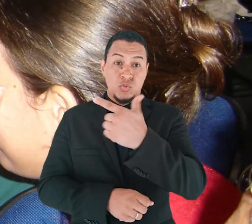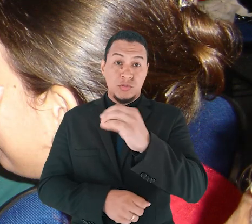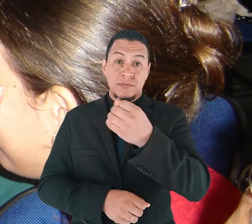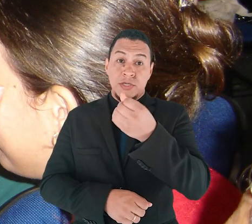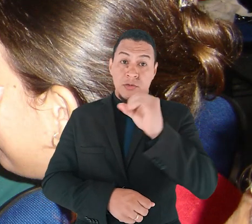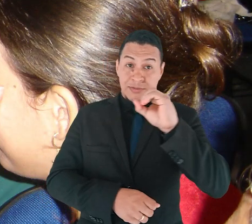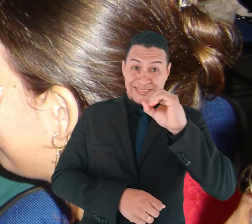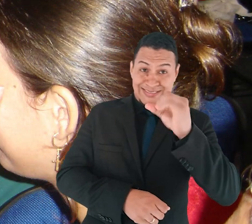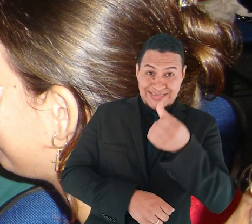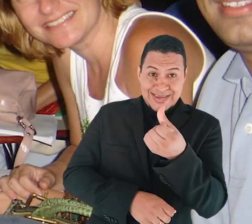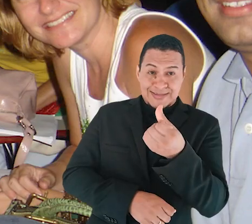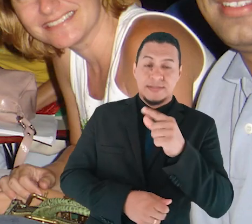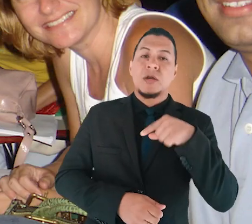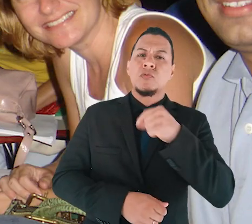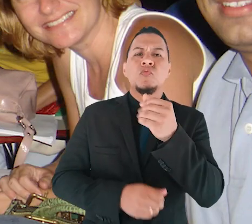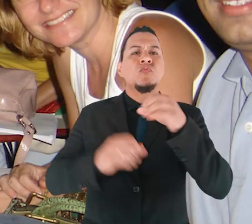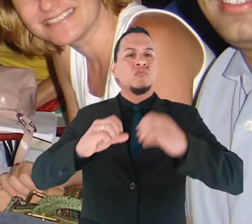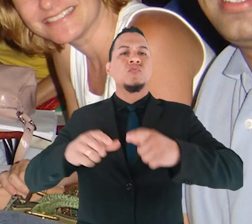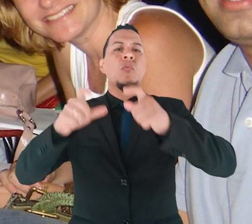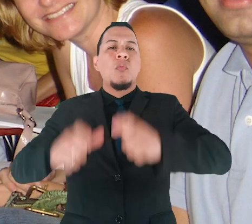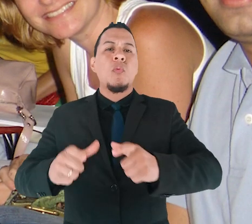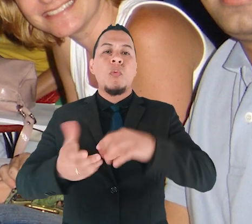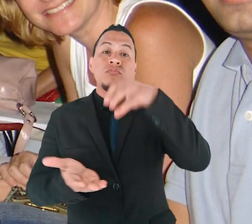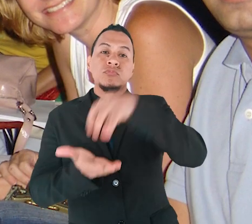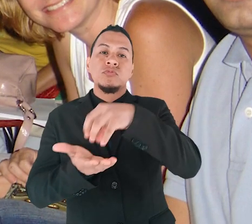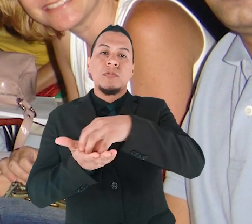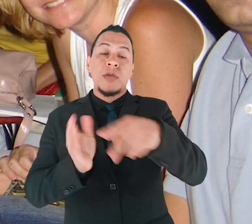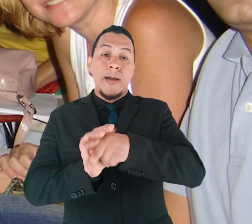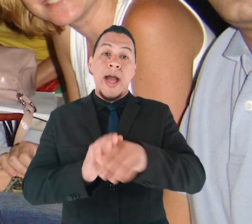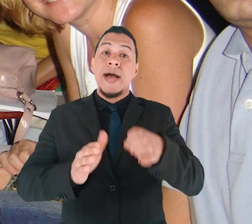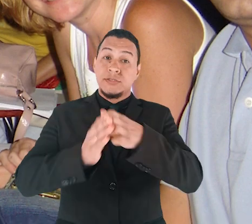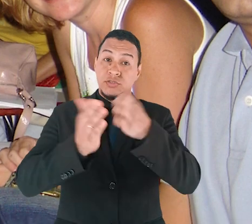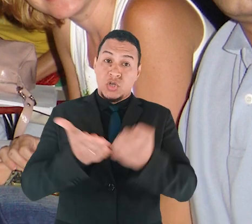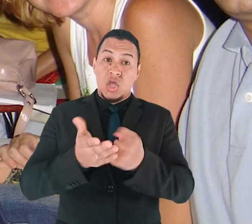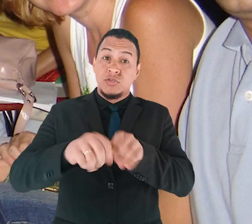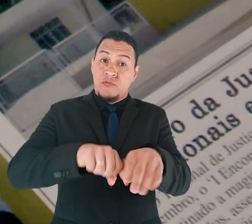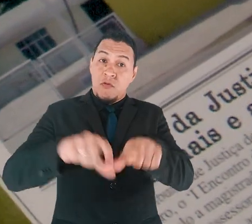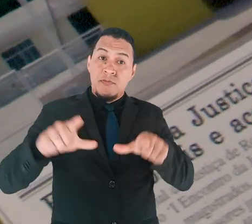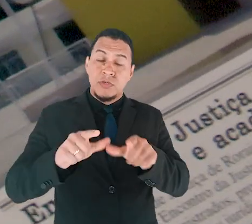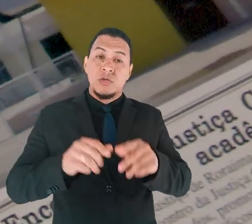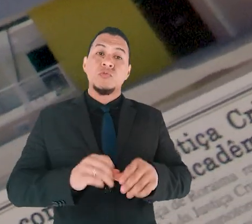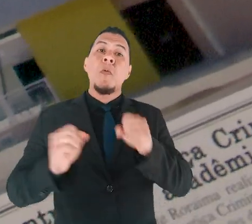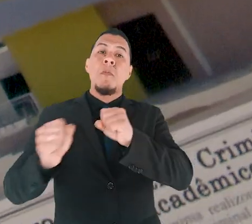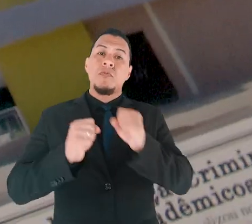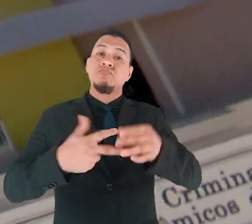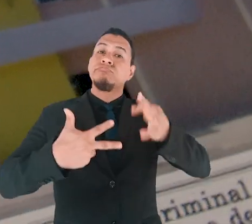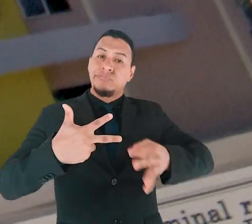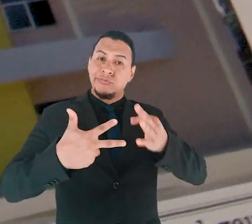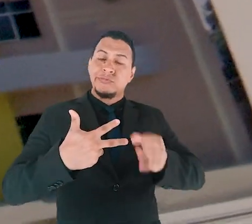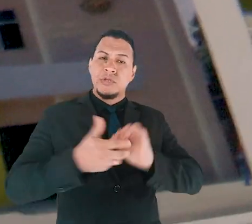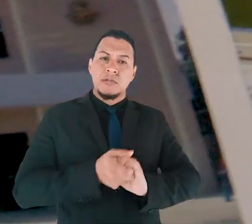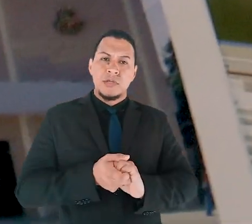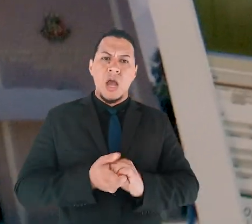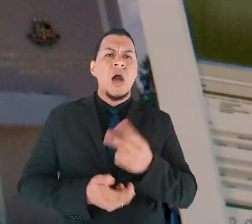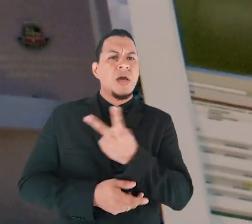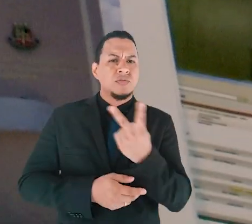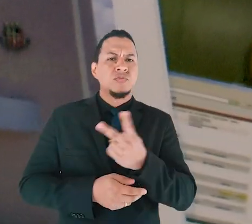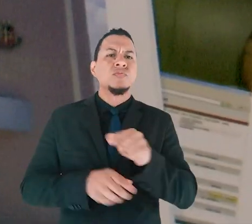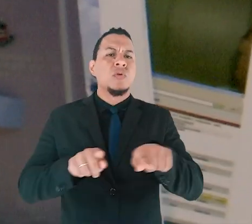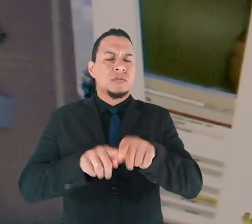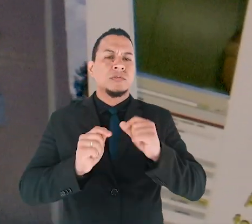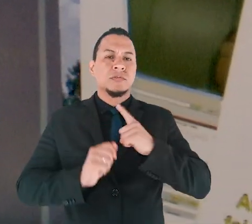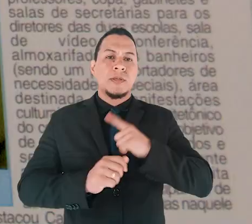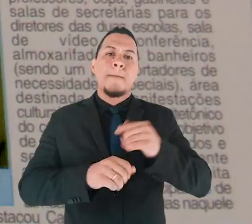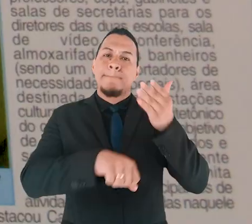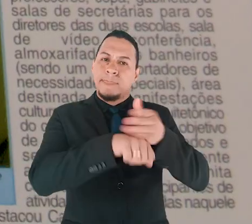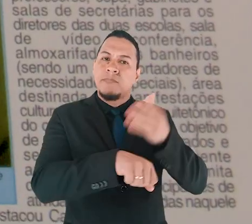nova unidade surgiu, a Escola de Formação dos Servidores do Poder Judiciário. As duas estruturas integravam o Centro de